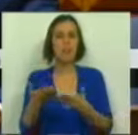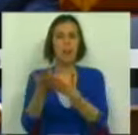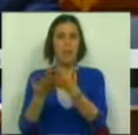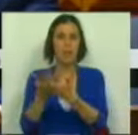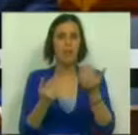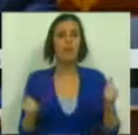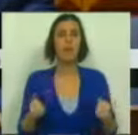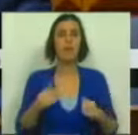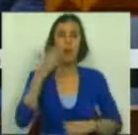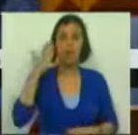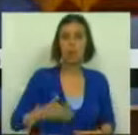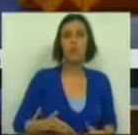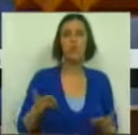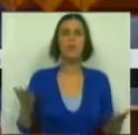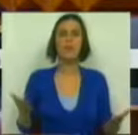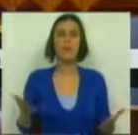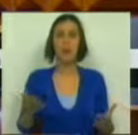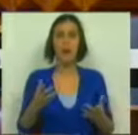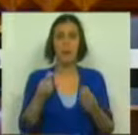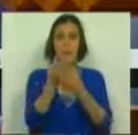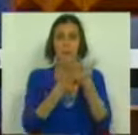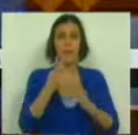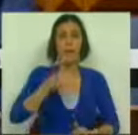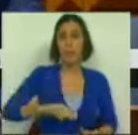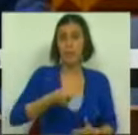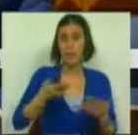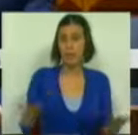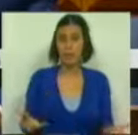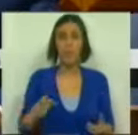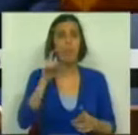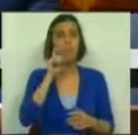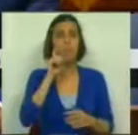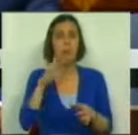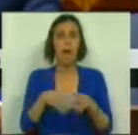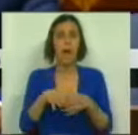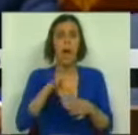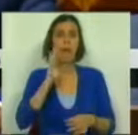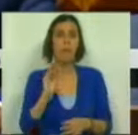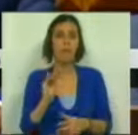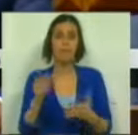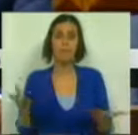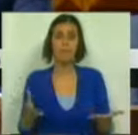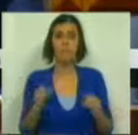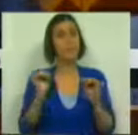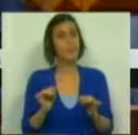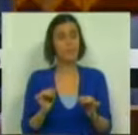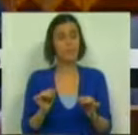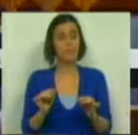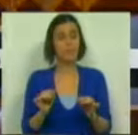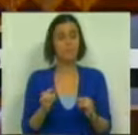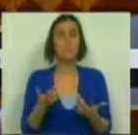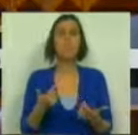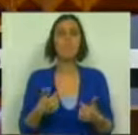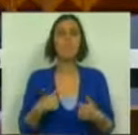administrativa, na justiça, no mercado de arrendamento, na estabilização do setor financeiro. E,